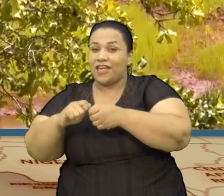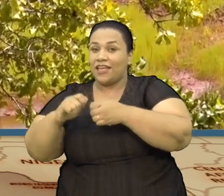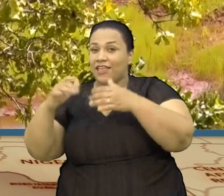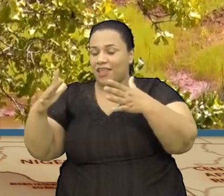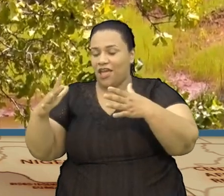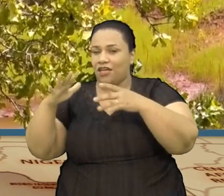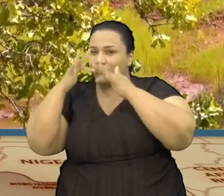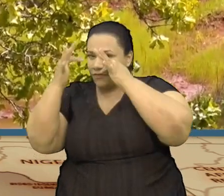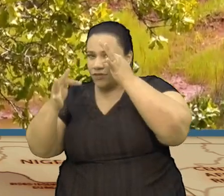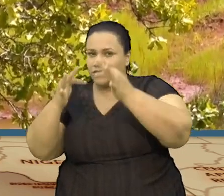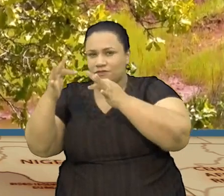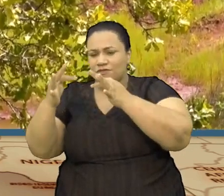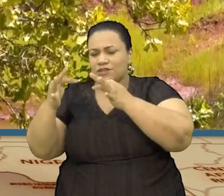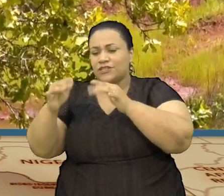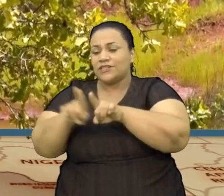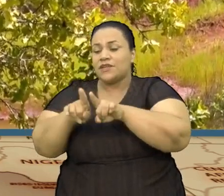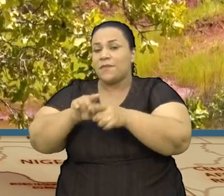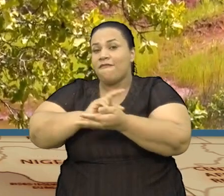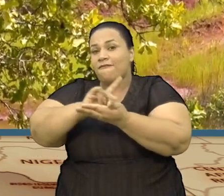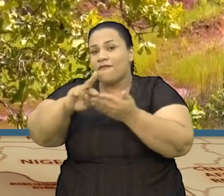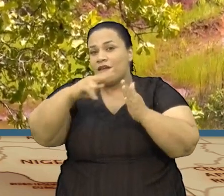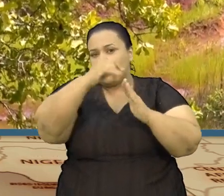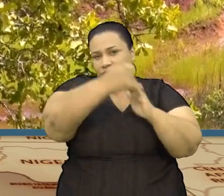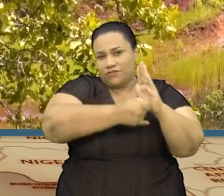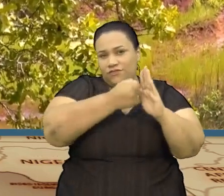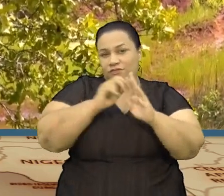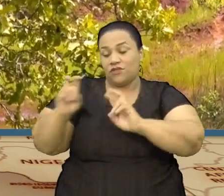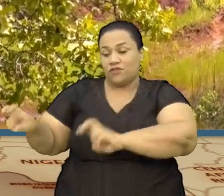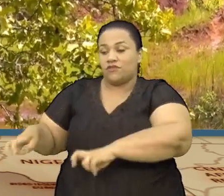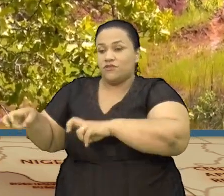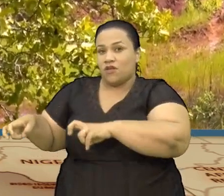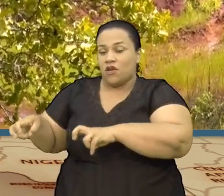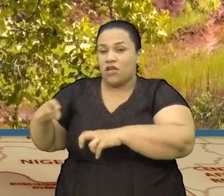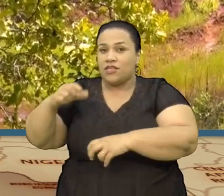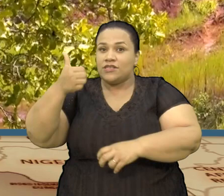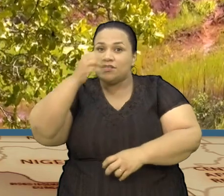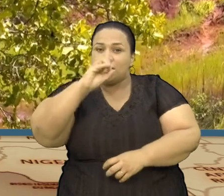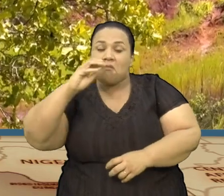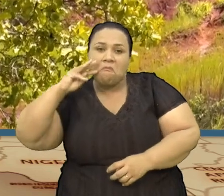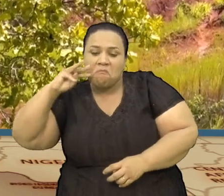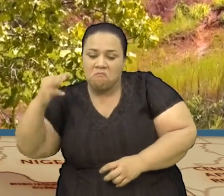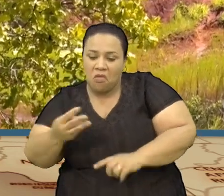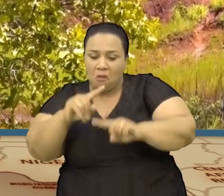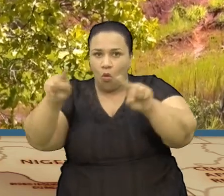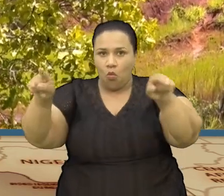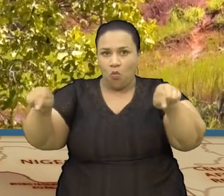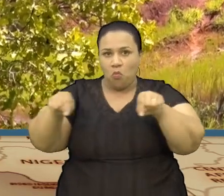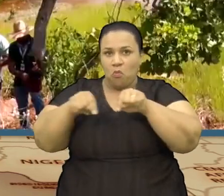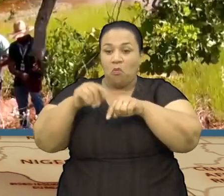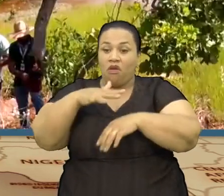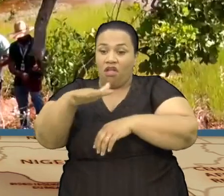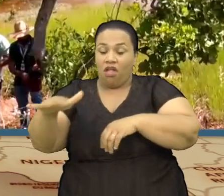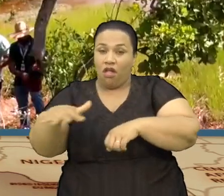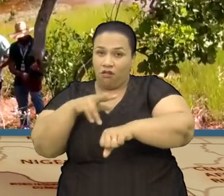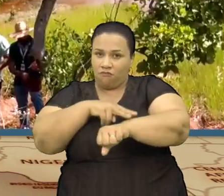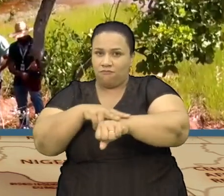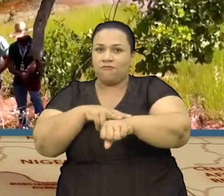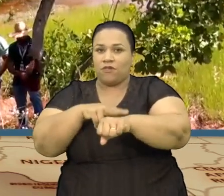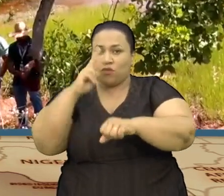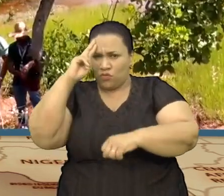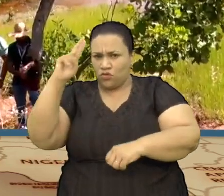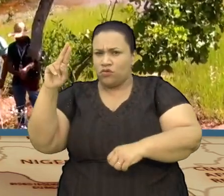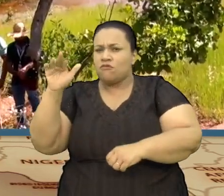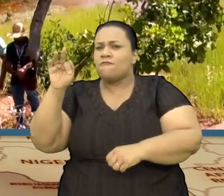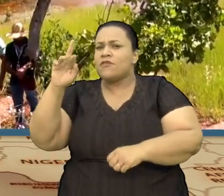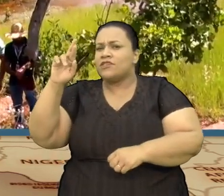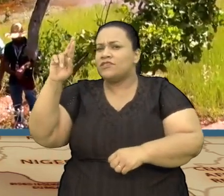instalado Vários projetos rurais 100 mil metros quadrados De área verde O